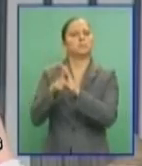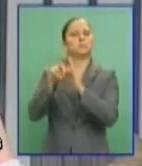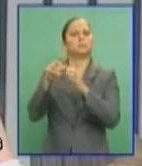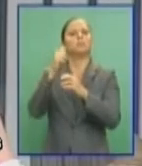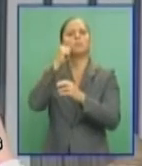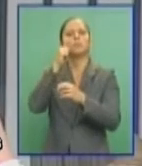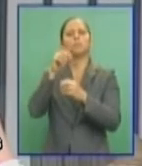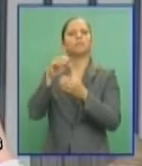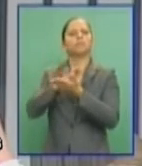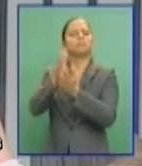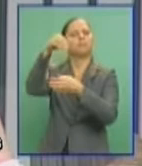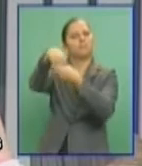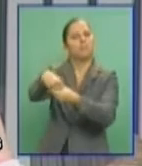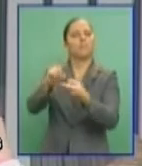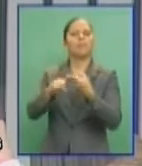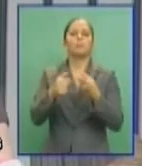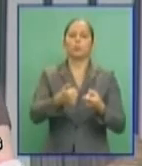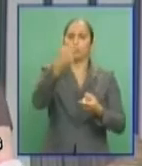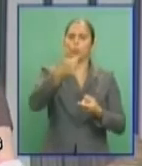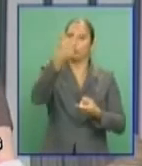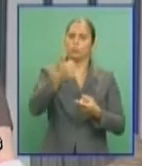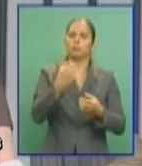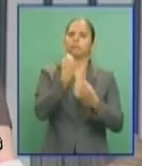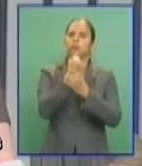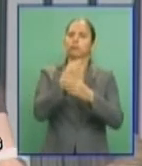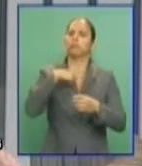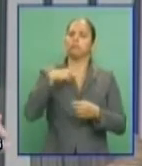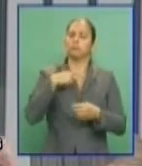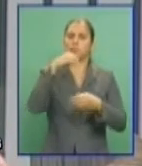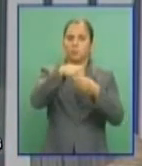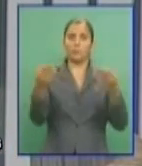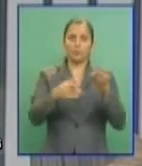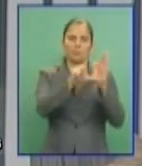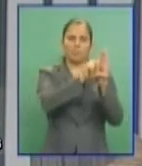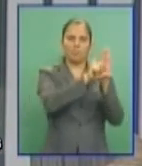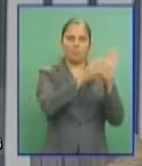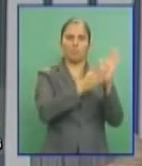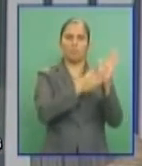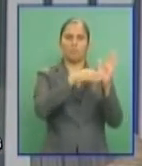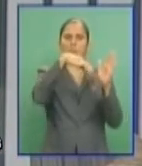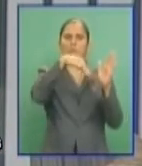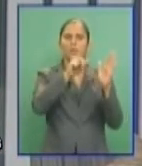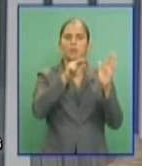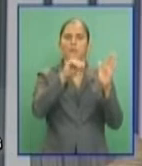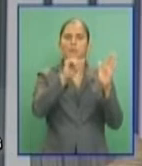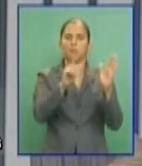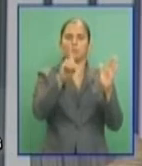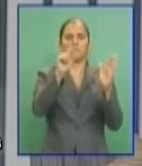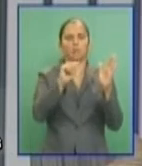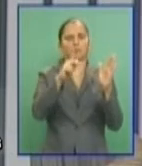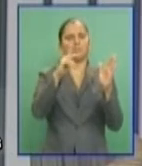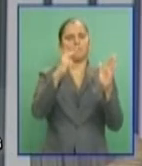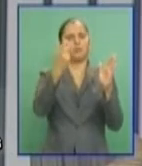a lei Maria da Penha tem, com essas possibilidades, com a punição mais rigorosa